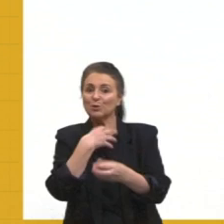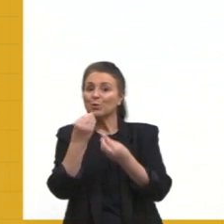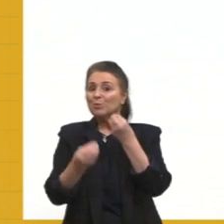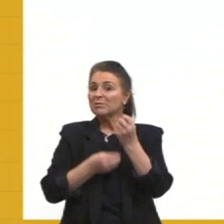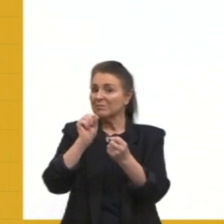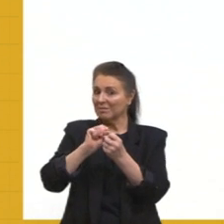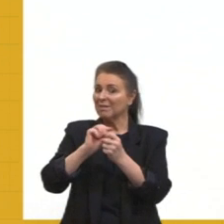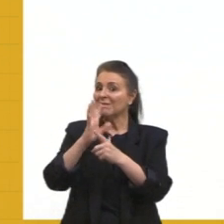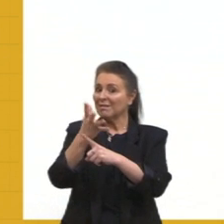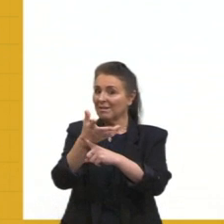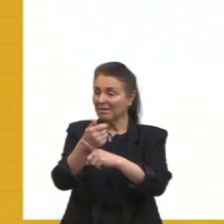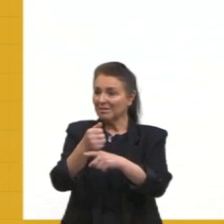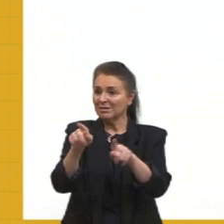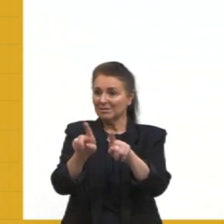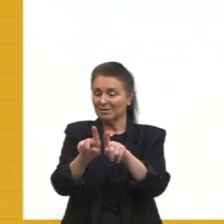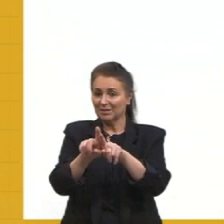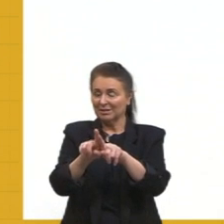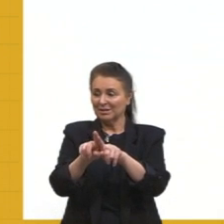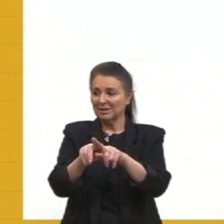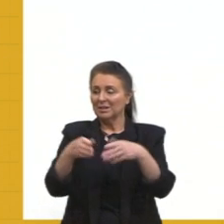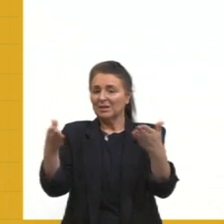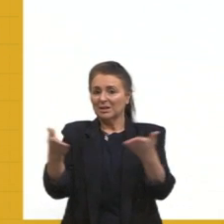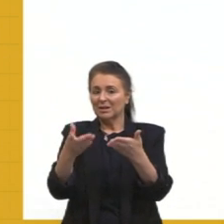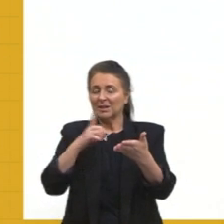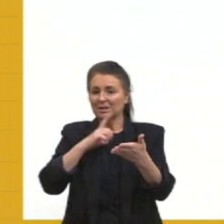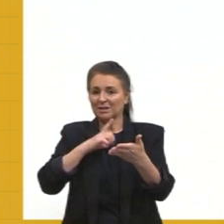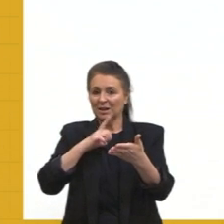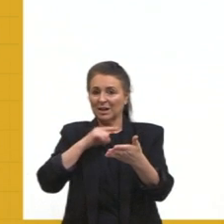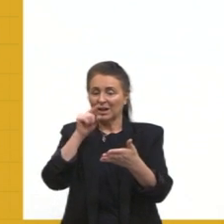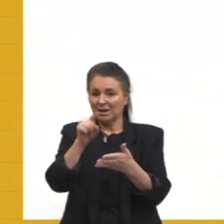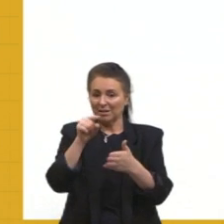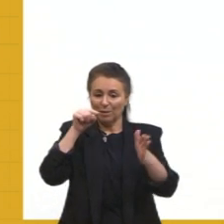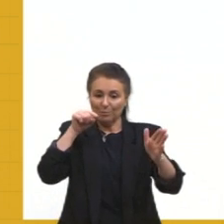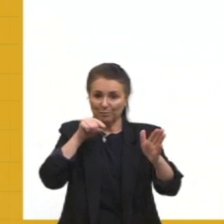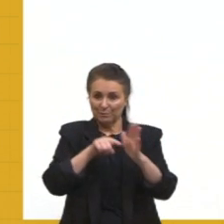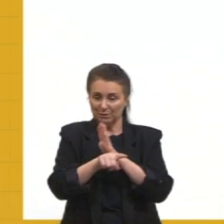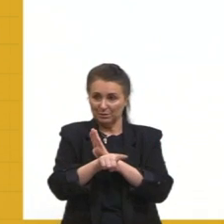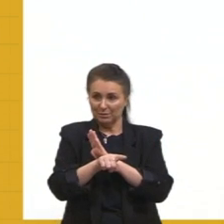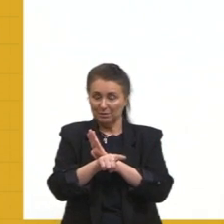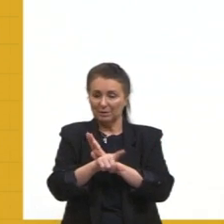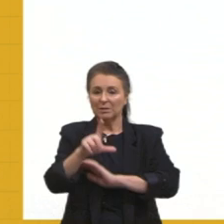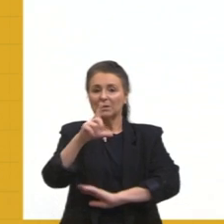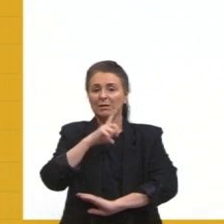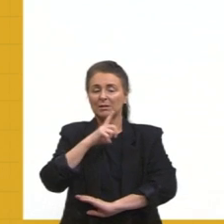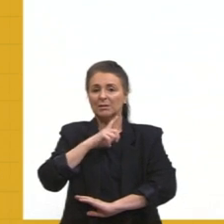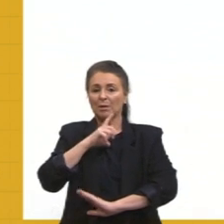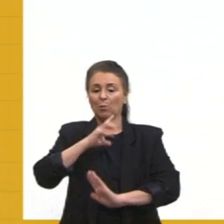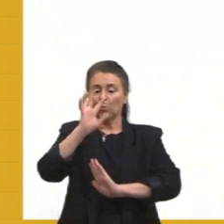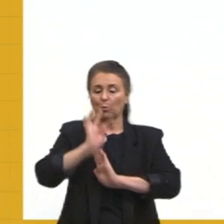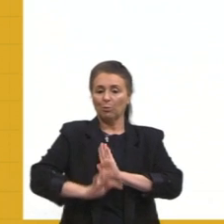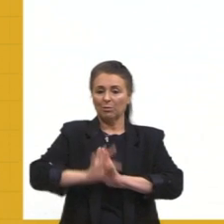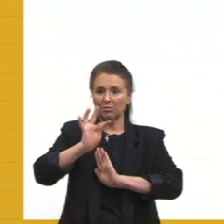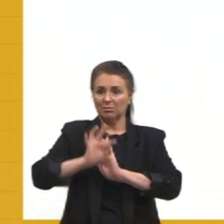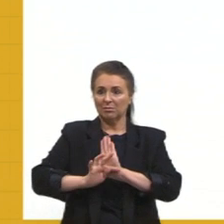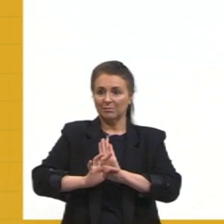arte. E aí, aqui nessa questão, nós temos ali um texto,